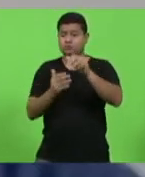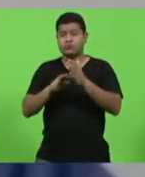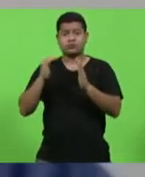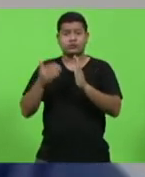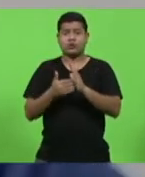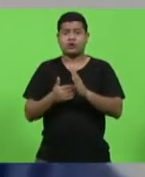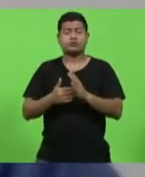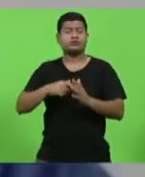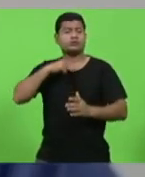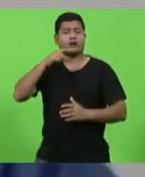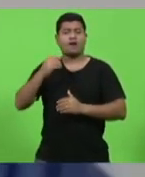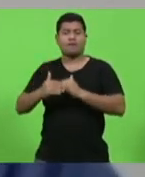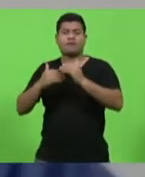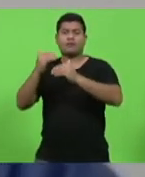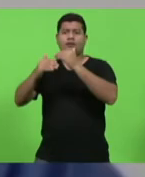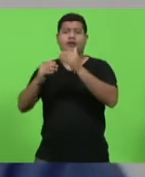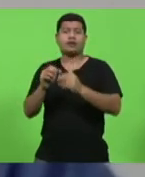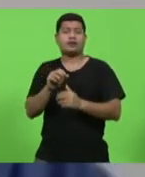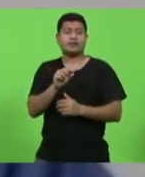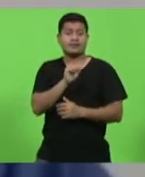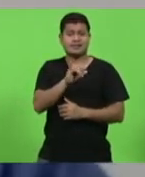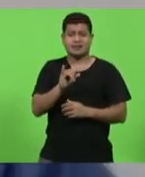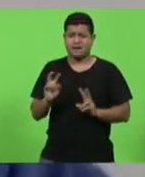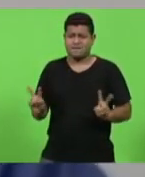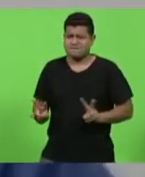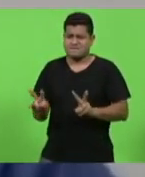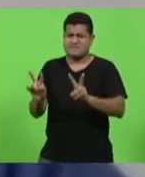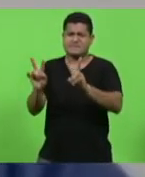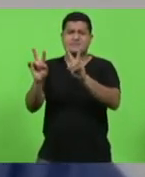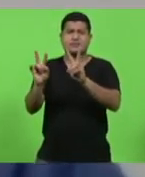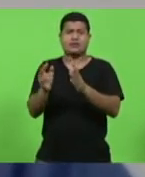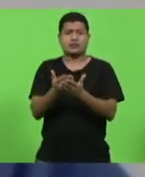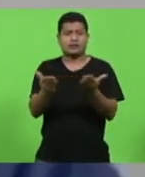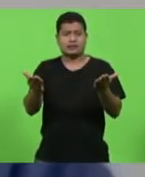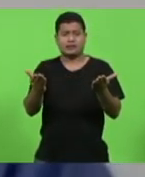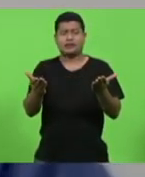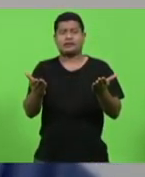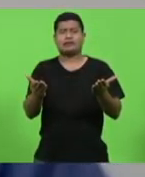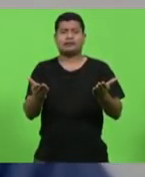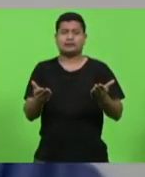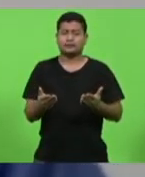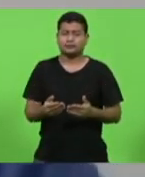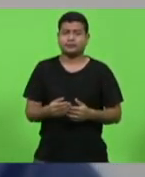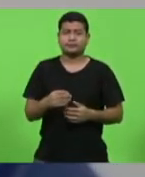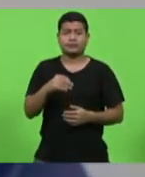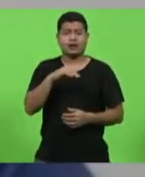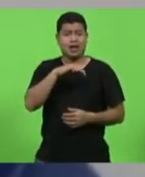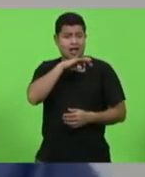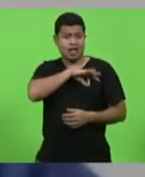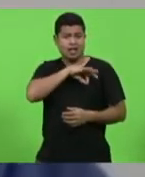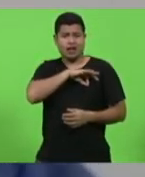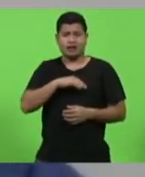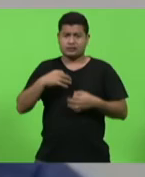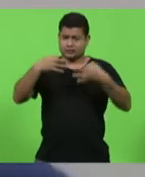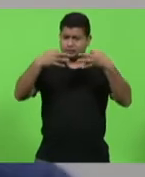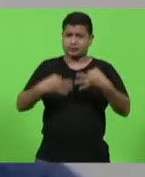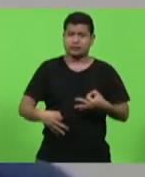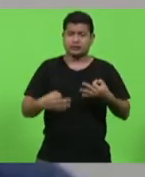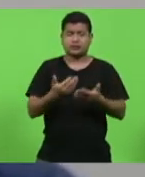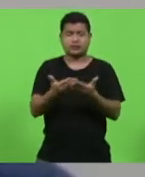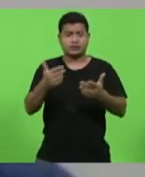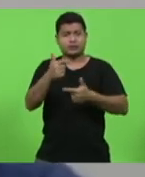sem valorizar e remunerar de forma justa seus trabalhadores e